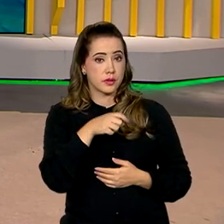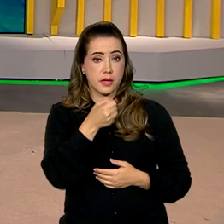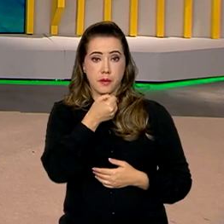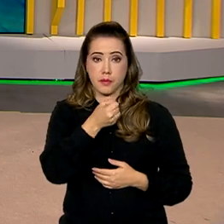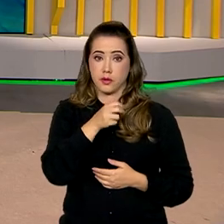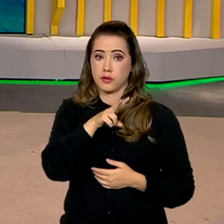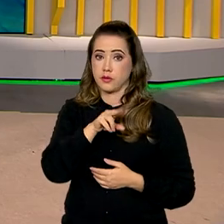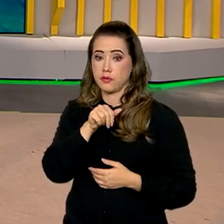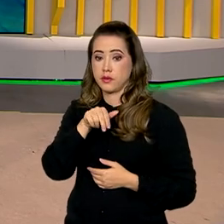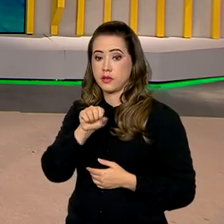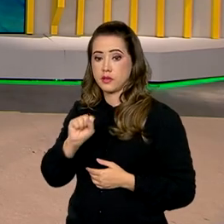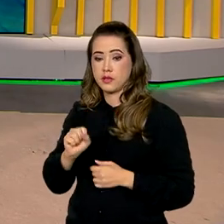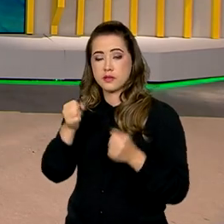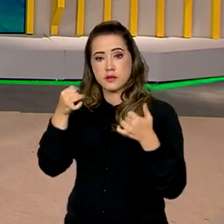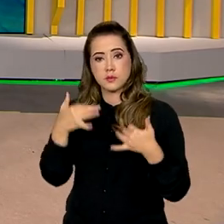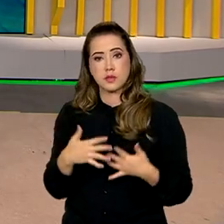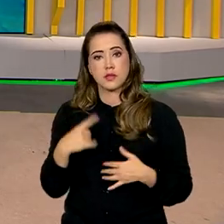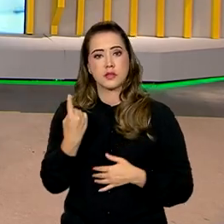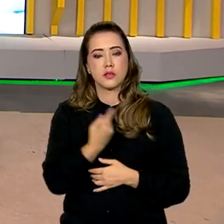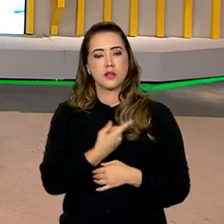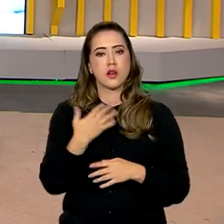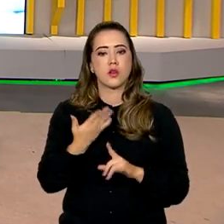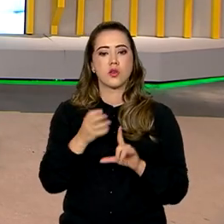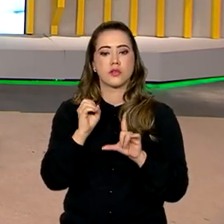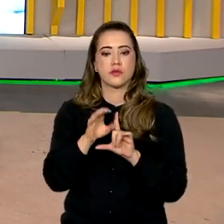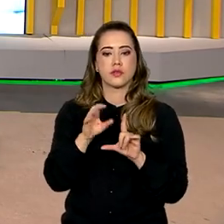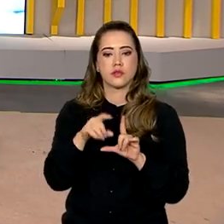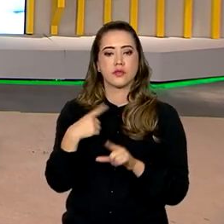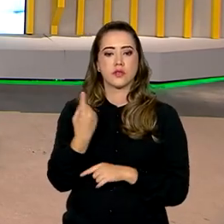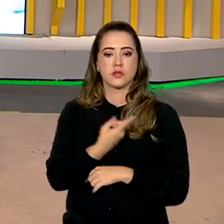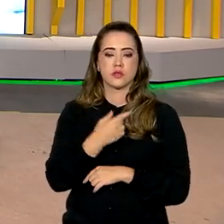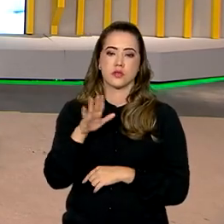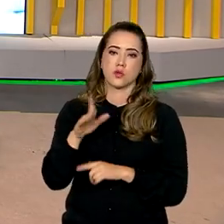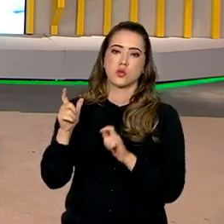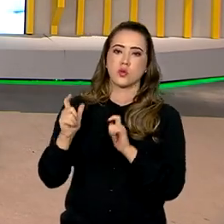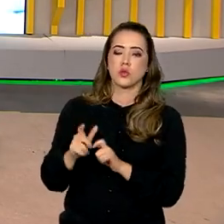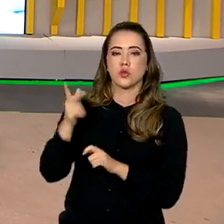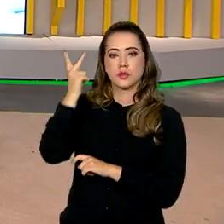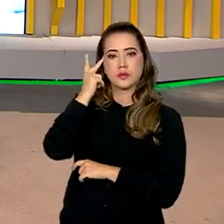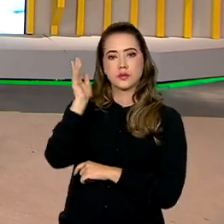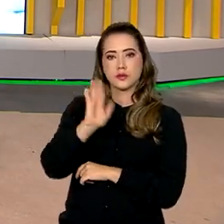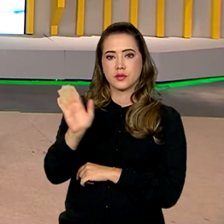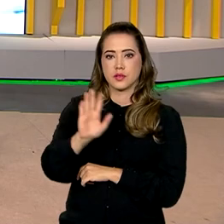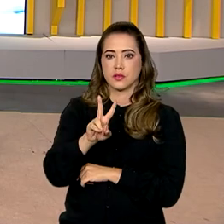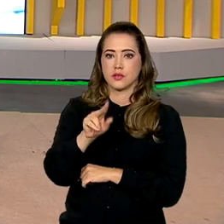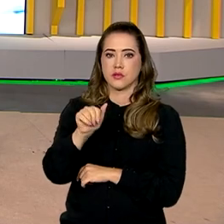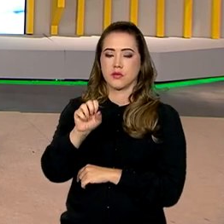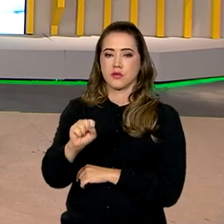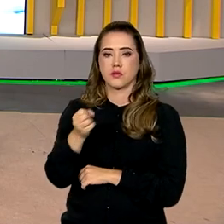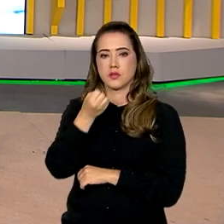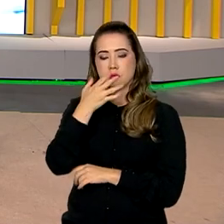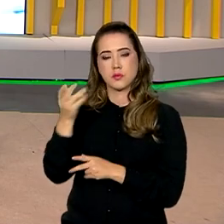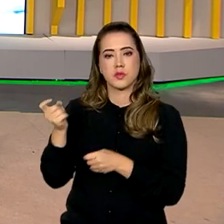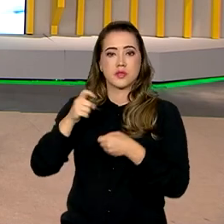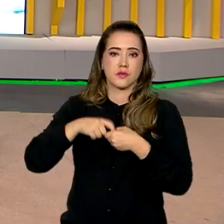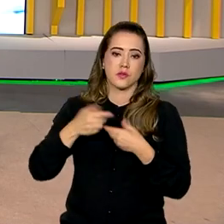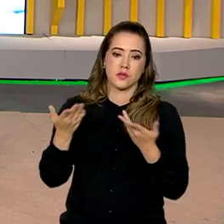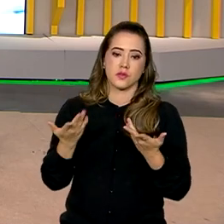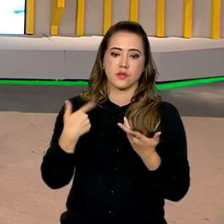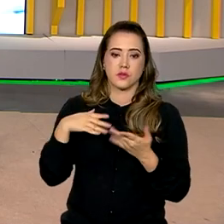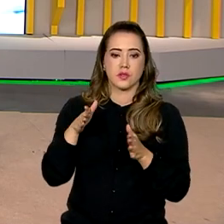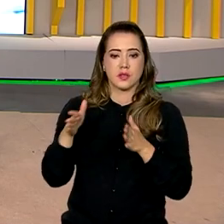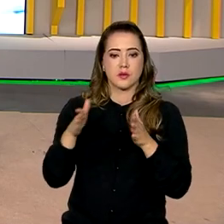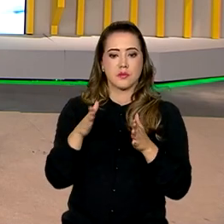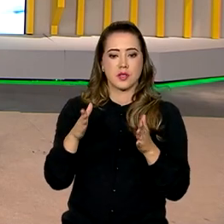repórter Vanessa Casalino, que fala ao vivo com a gente, direto de São Paulo. Oi Vanessa, que bom que você voltou aí, seu